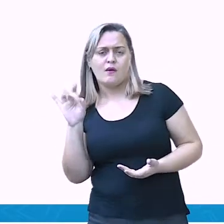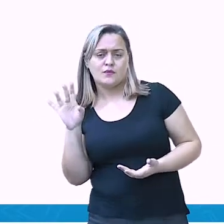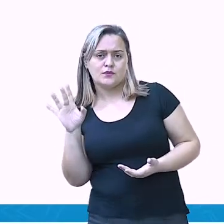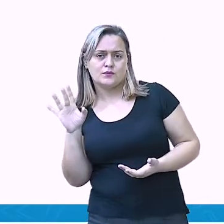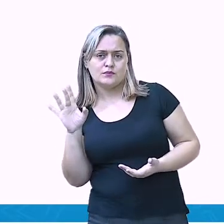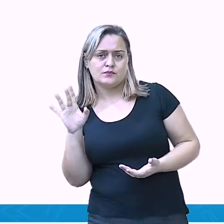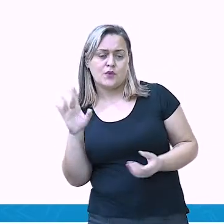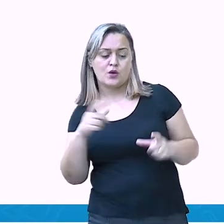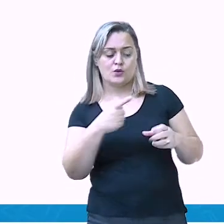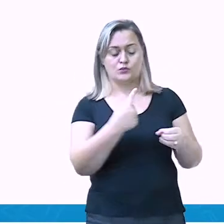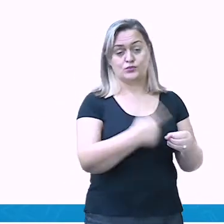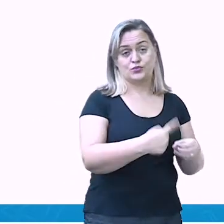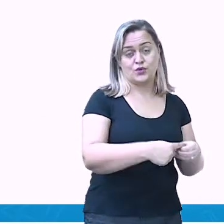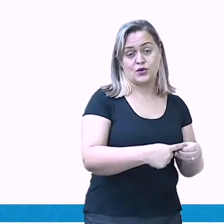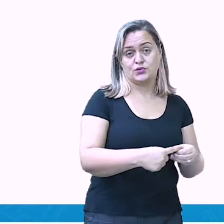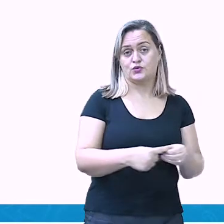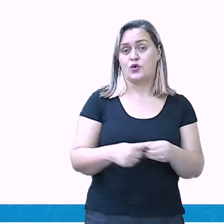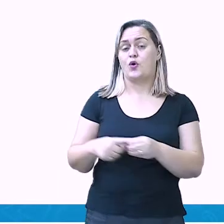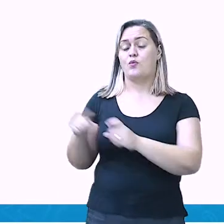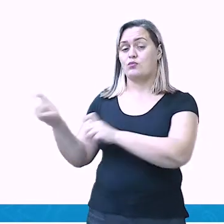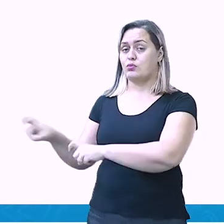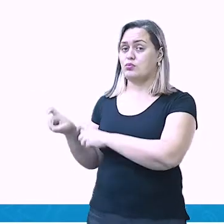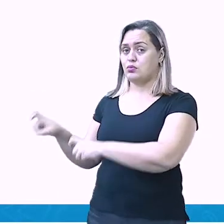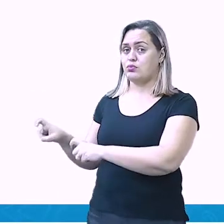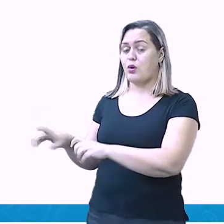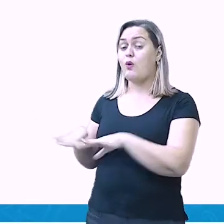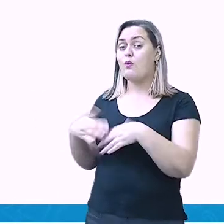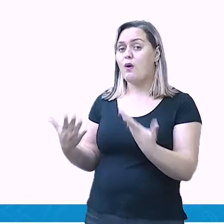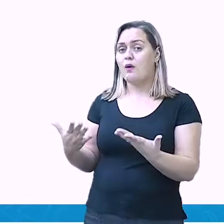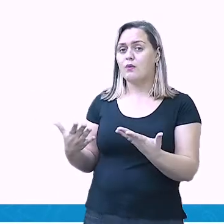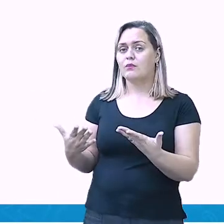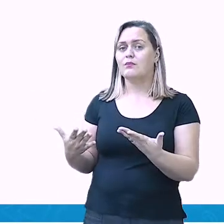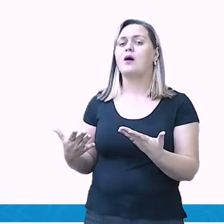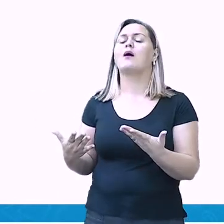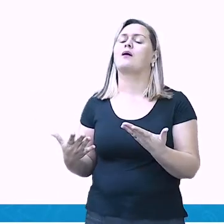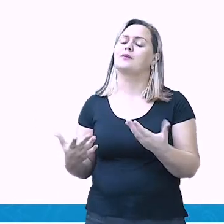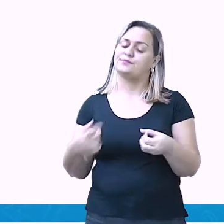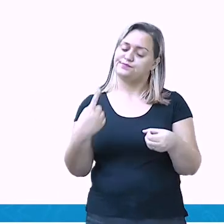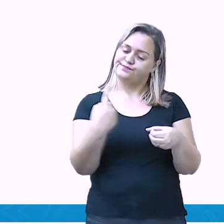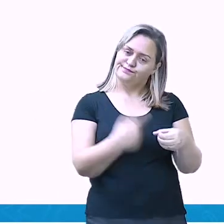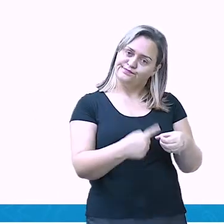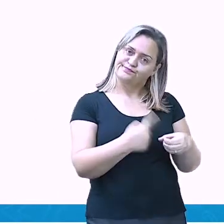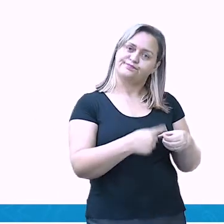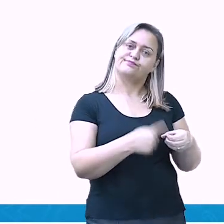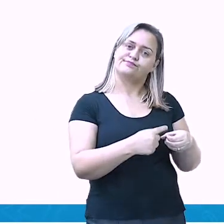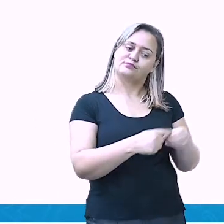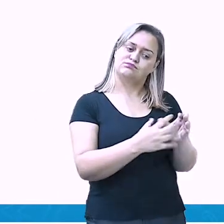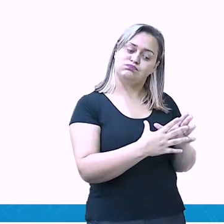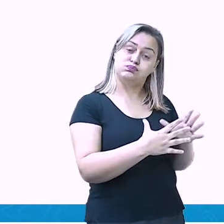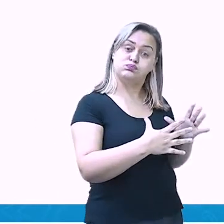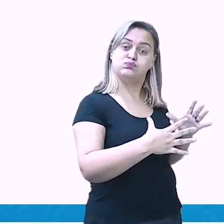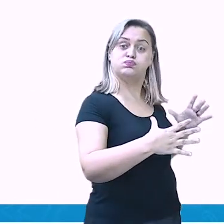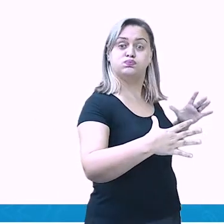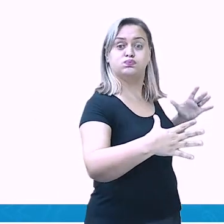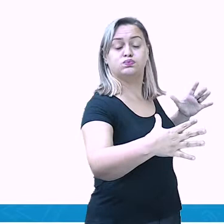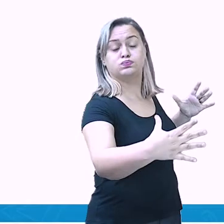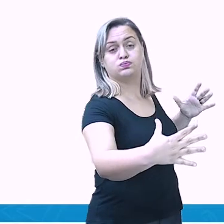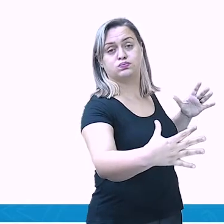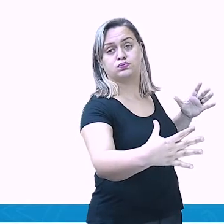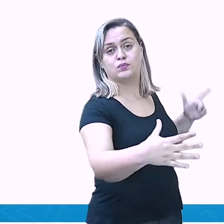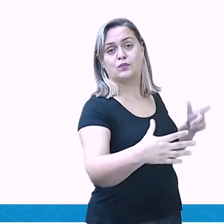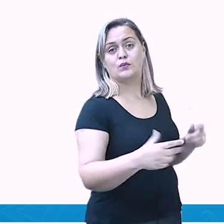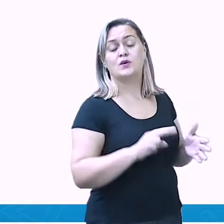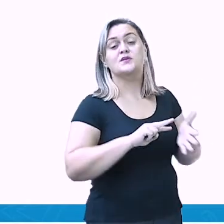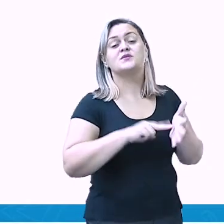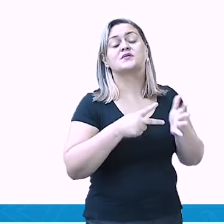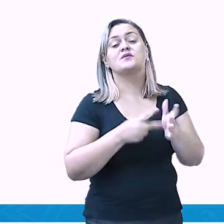a população urbana. Isso significa que as pessoas saíram da sua zona rural